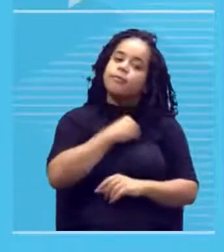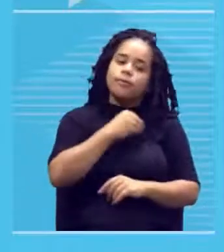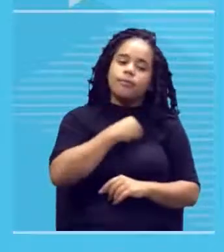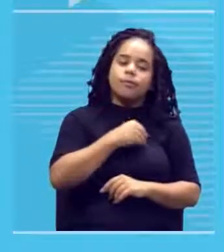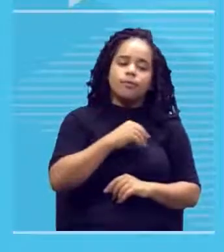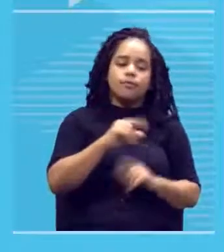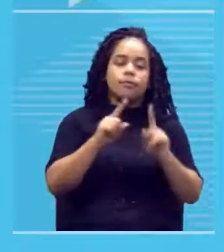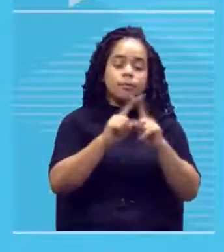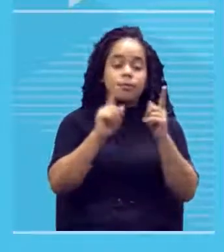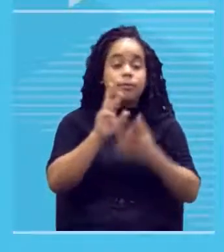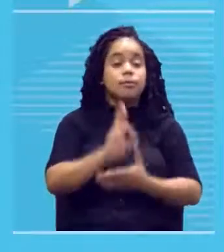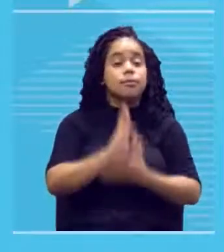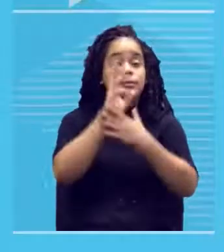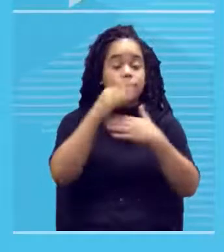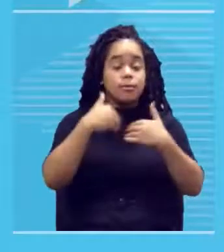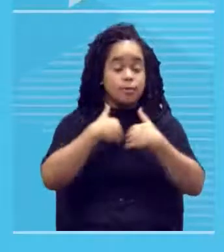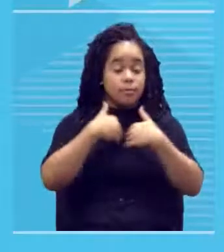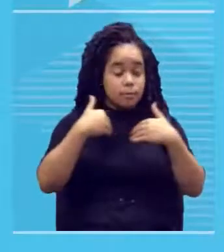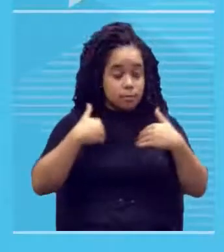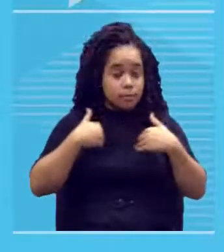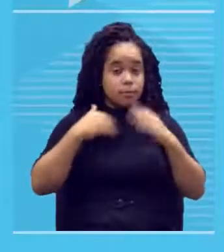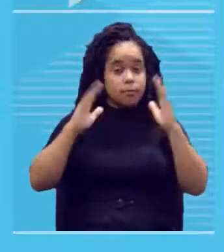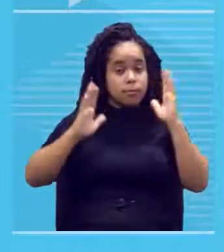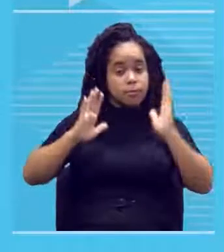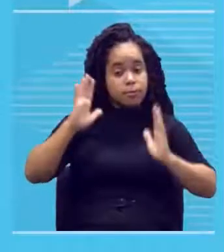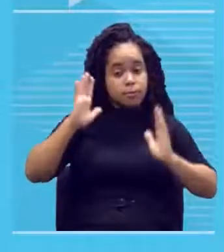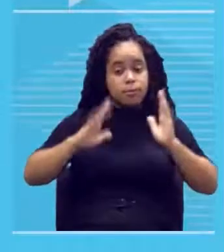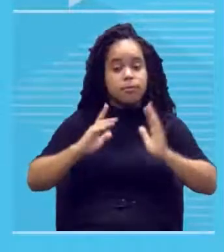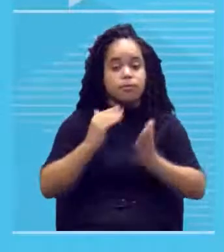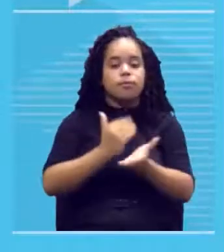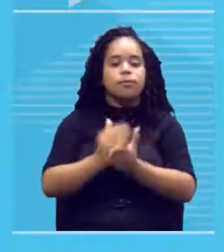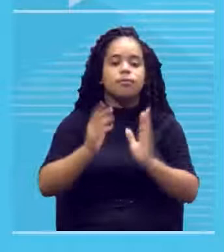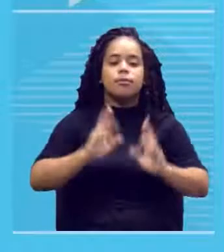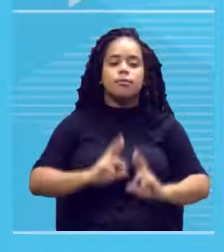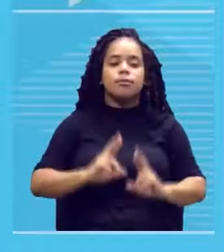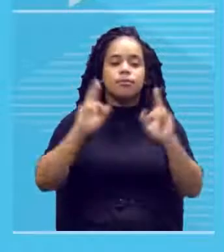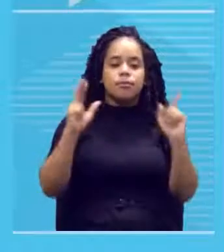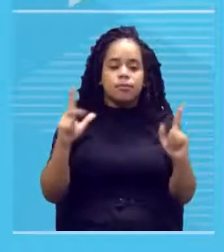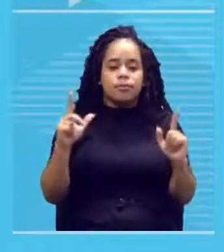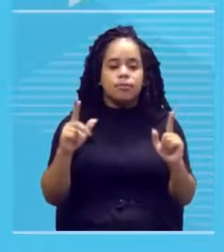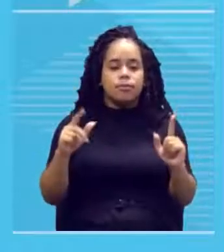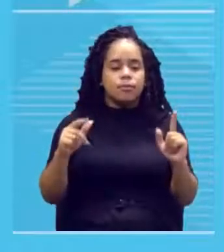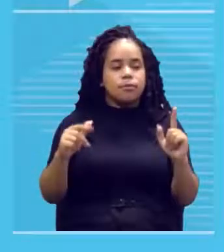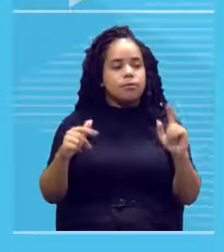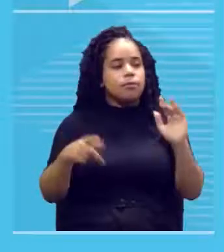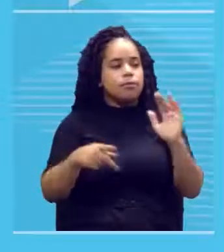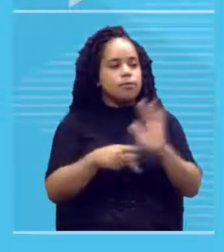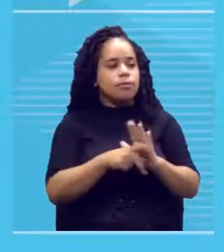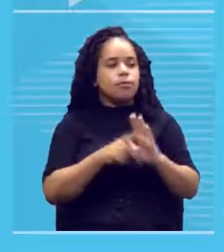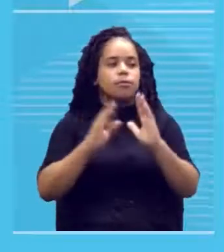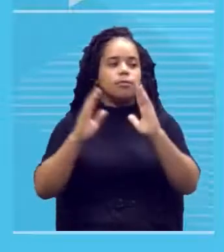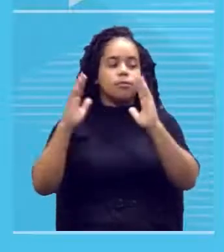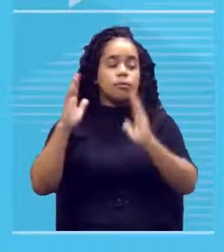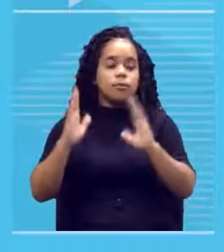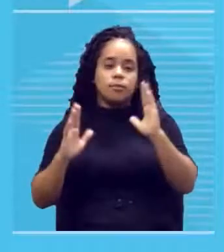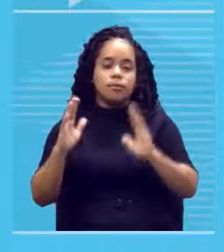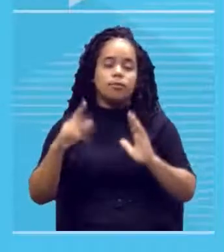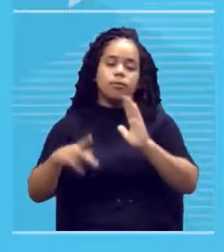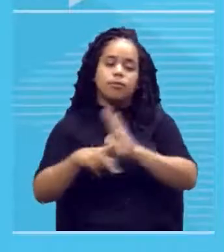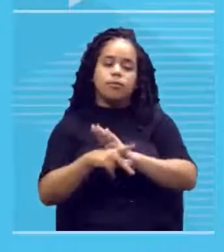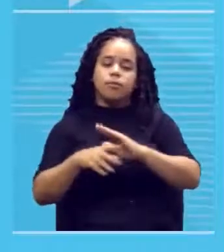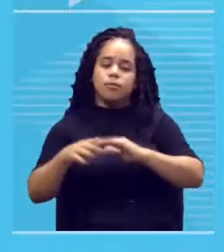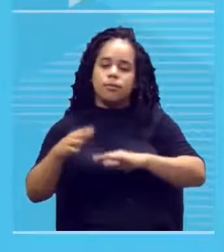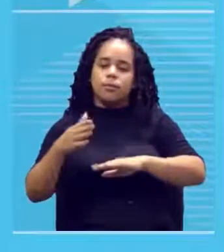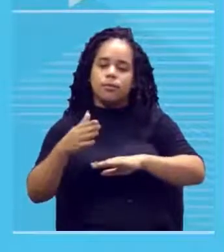do corpo naquela época passaram a ser diferentes daquelas do clássico grego-romano.